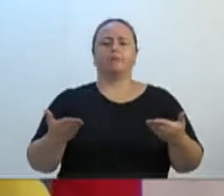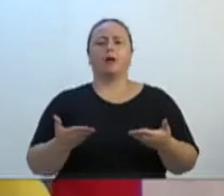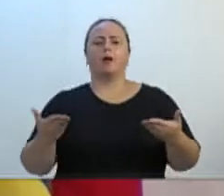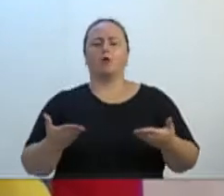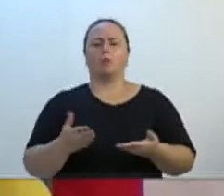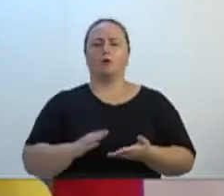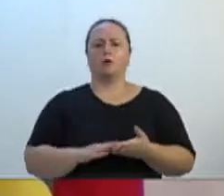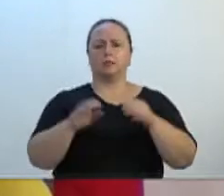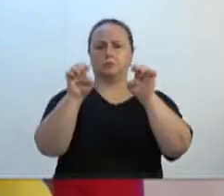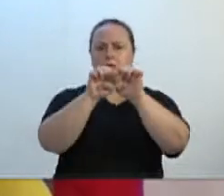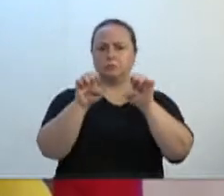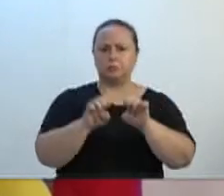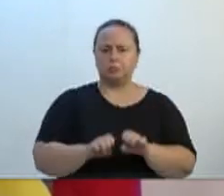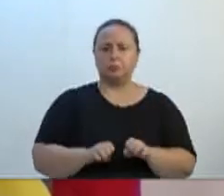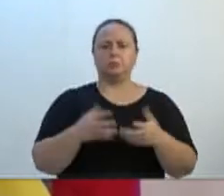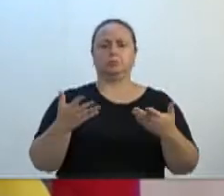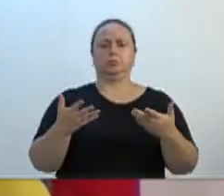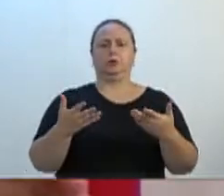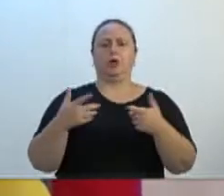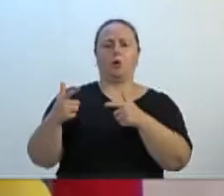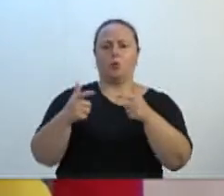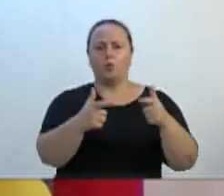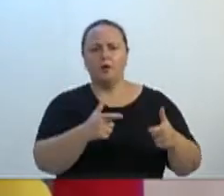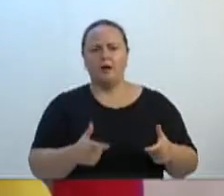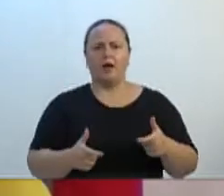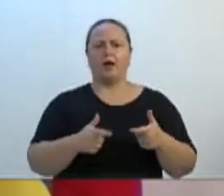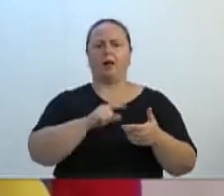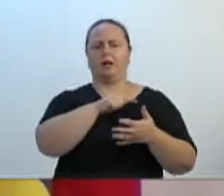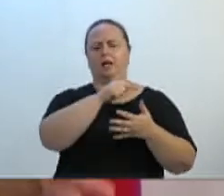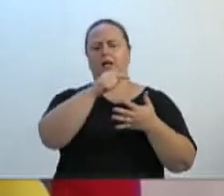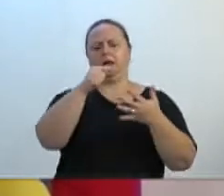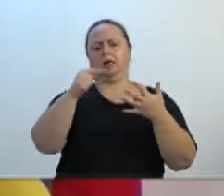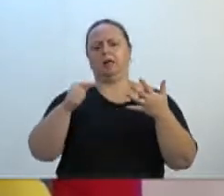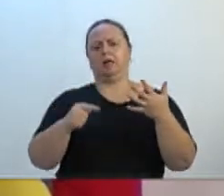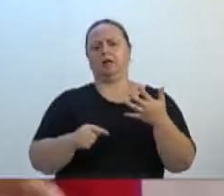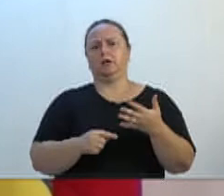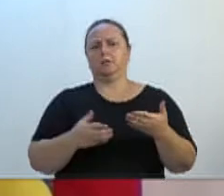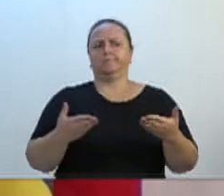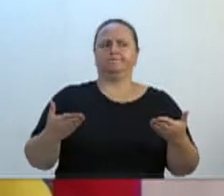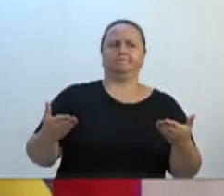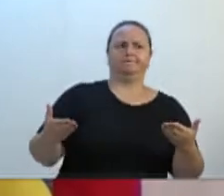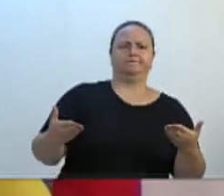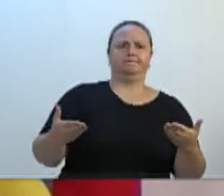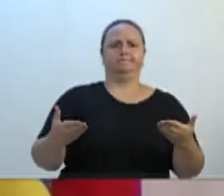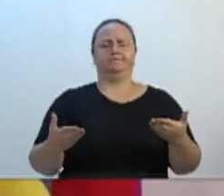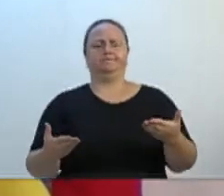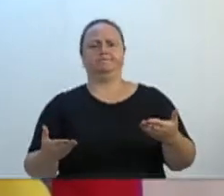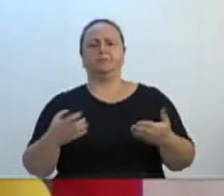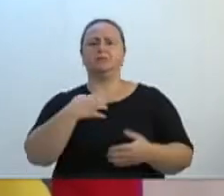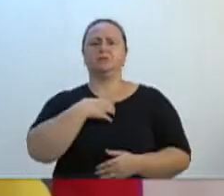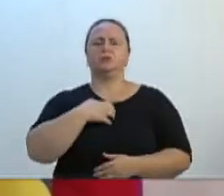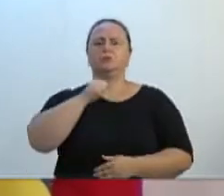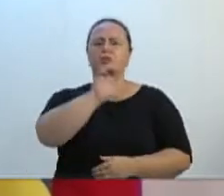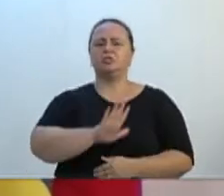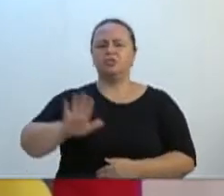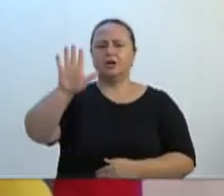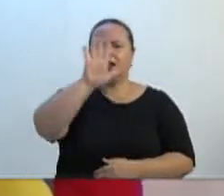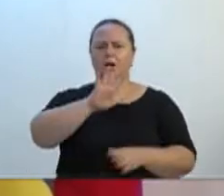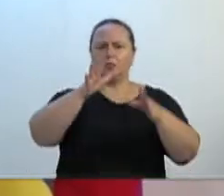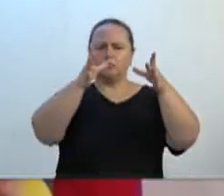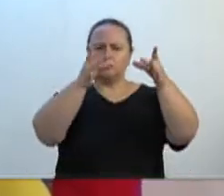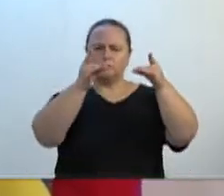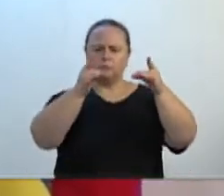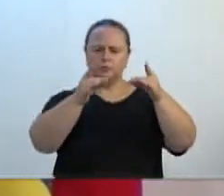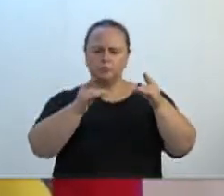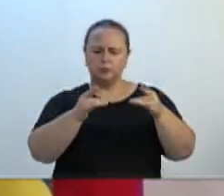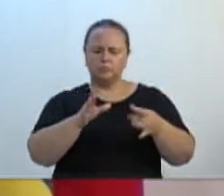estrutura do centro de processamento de dados, não sei do que, blá, blá, blá, software, blá, blá, blá. Enfim, de forma bem genérica, aqui sem explicar realmente o